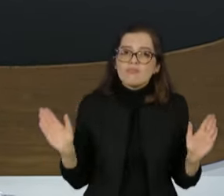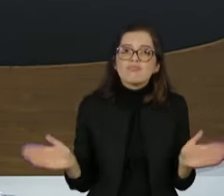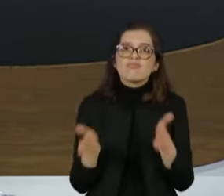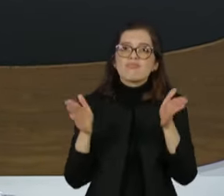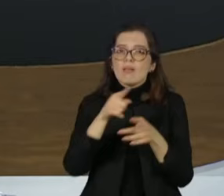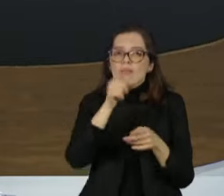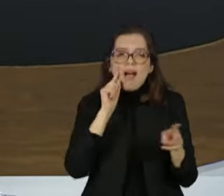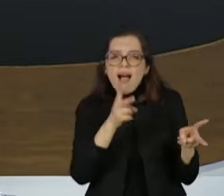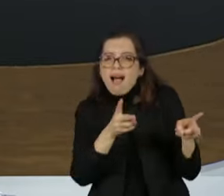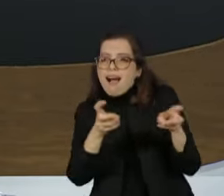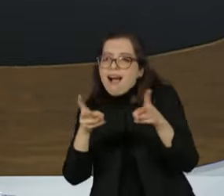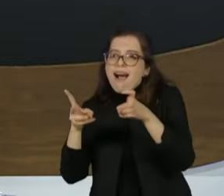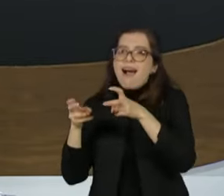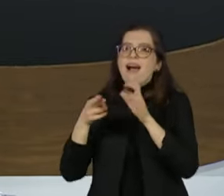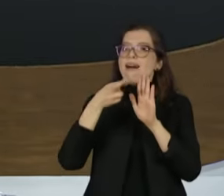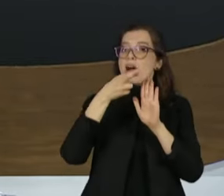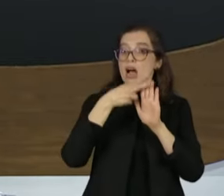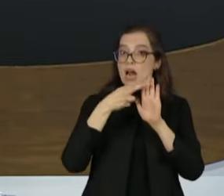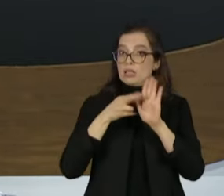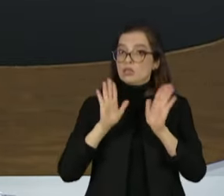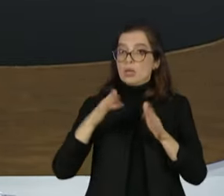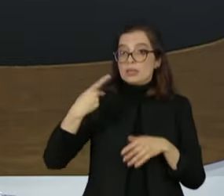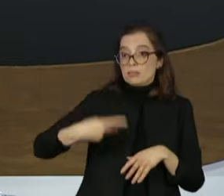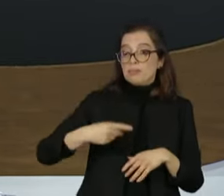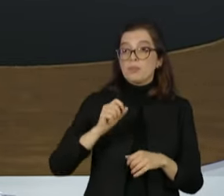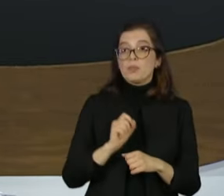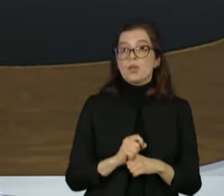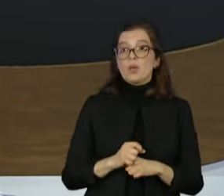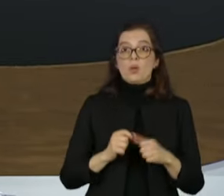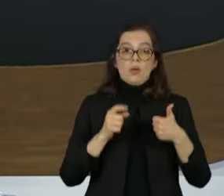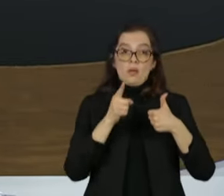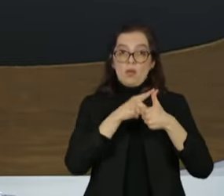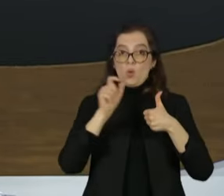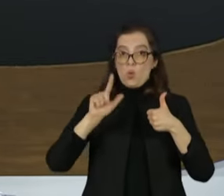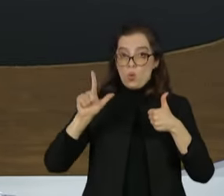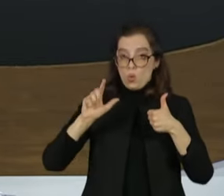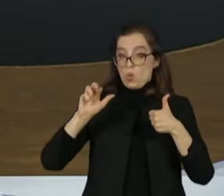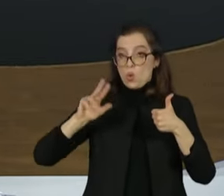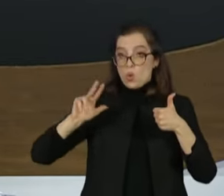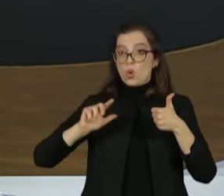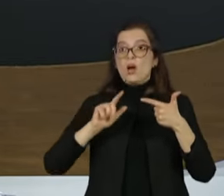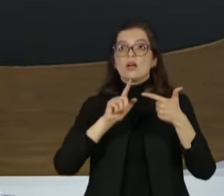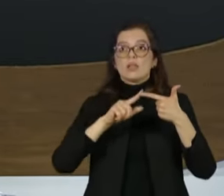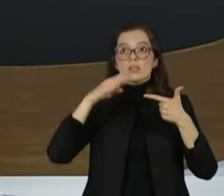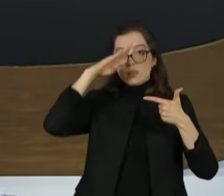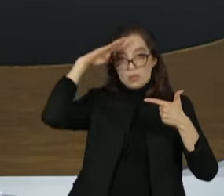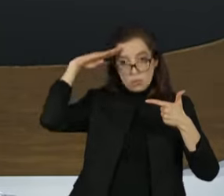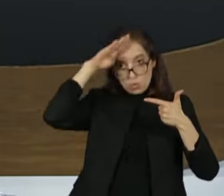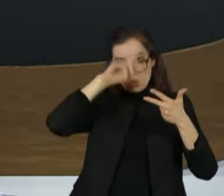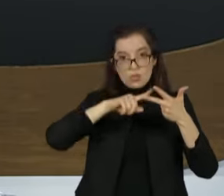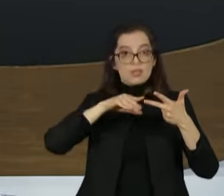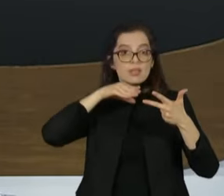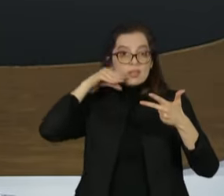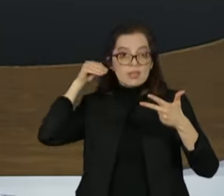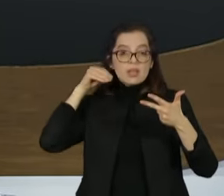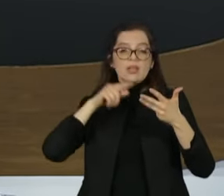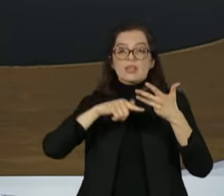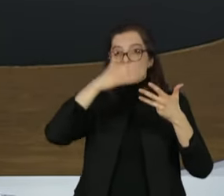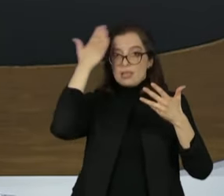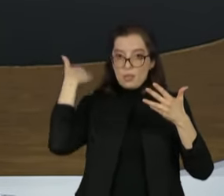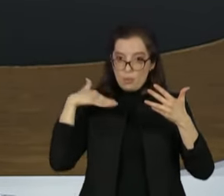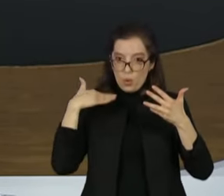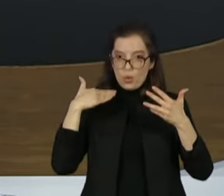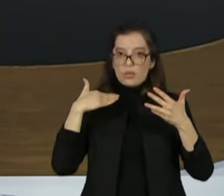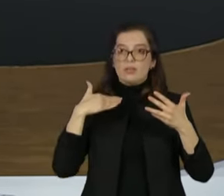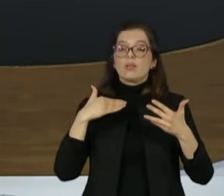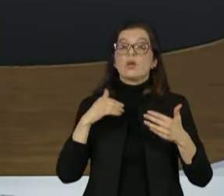critérios que eu expliquei, Luiz Inácio Lula da Silva, Jair Bolsonaro, Ciro Gomes e Simone Tebet. As assessorias de Lula